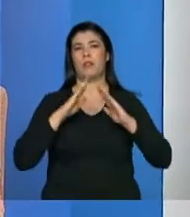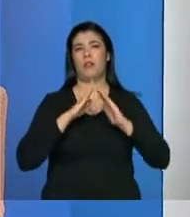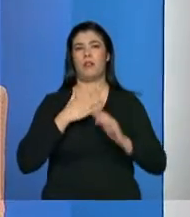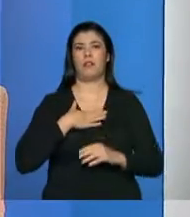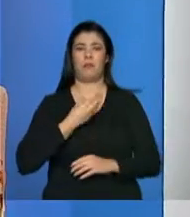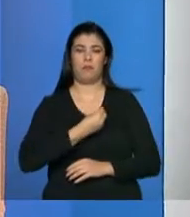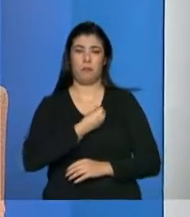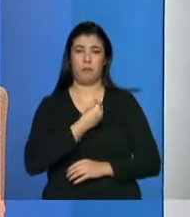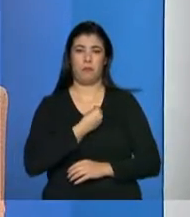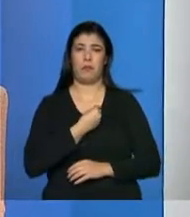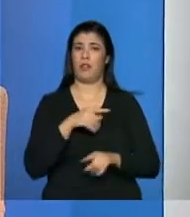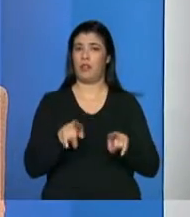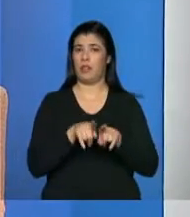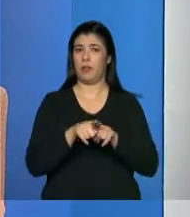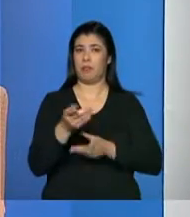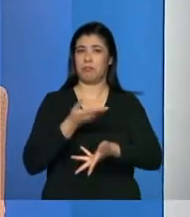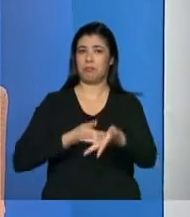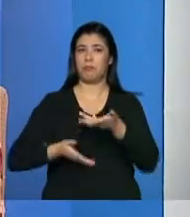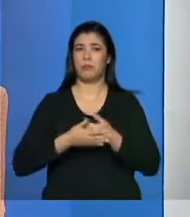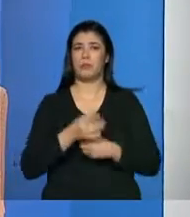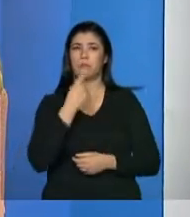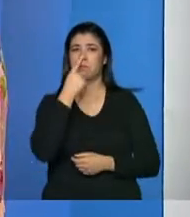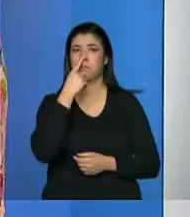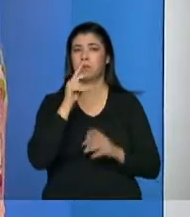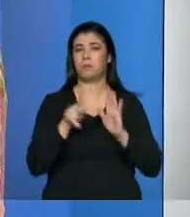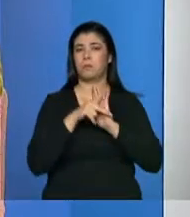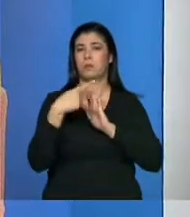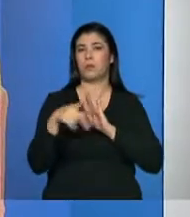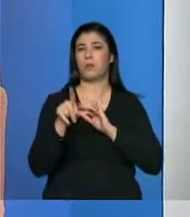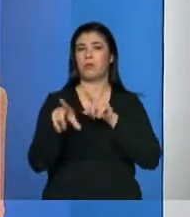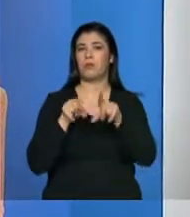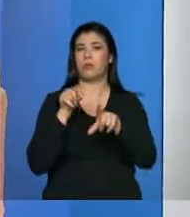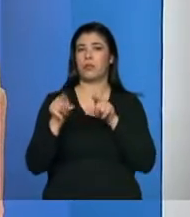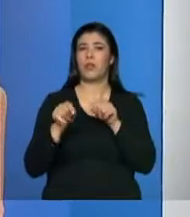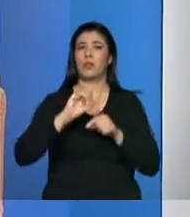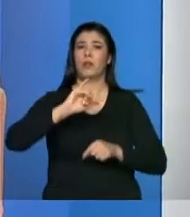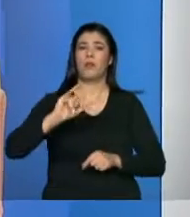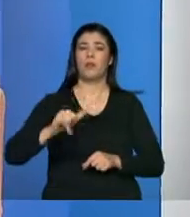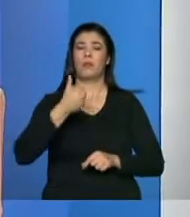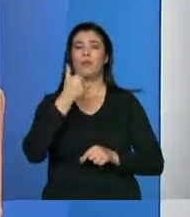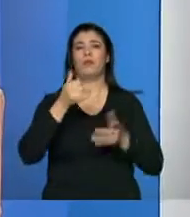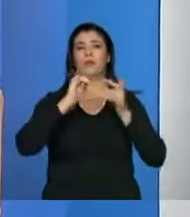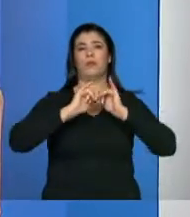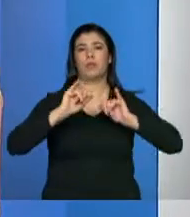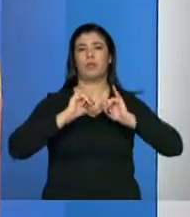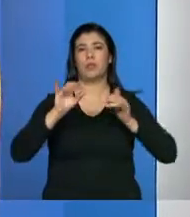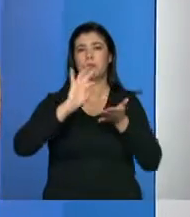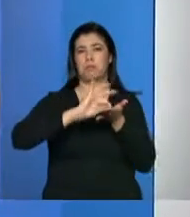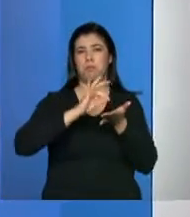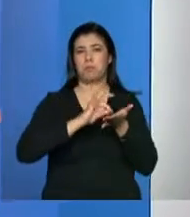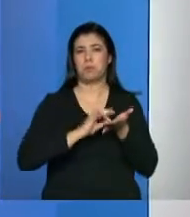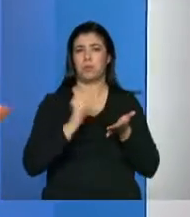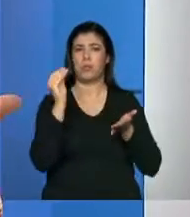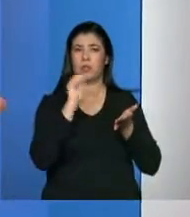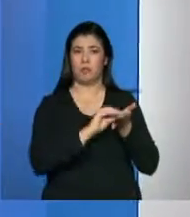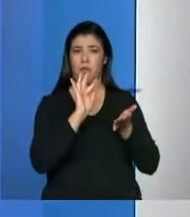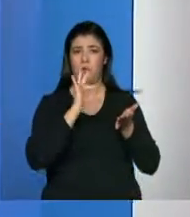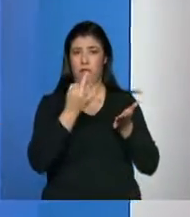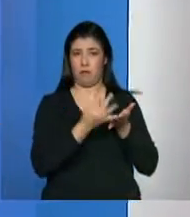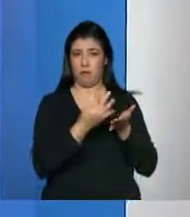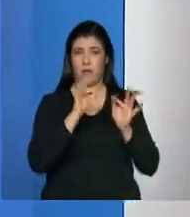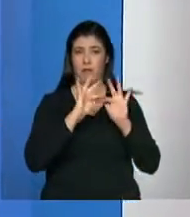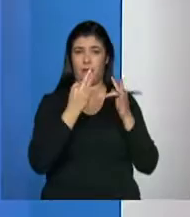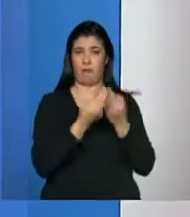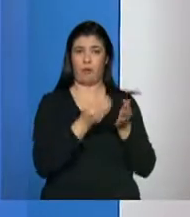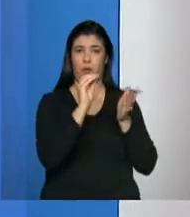E a gente tem uma relação muito íntima com eles, porque eles se utilizam dos dados, das informações das famílias que estão no Cadastro Único para